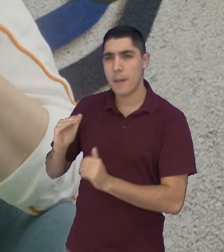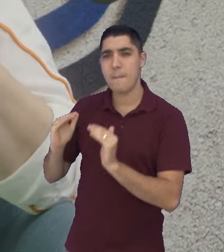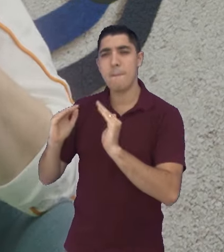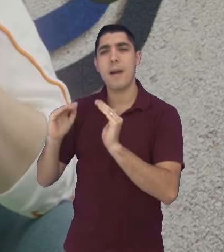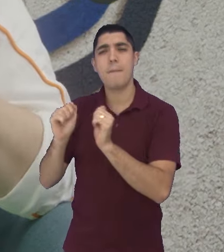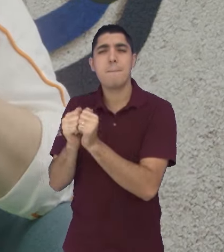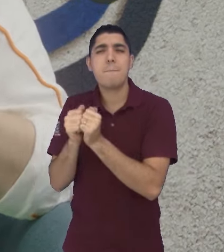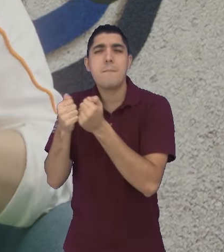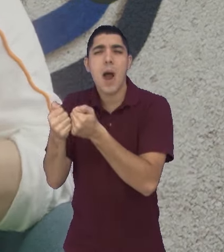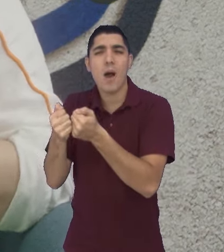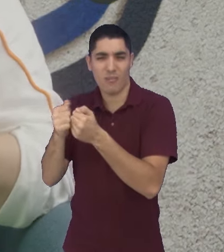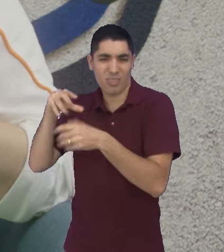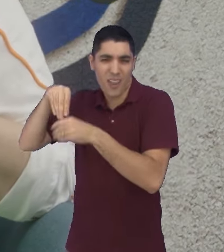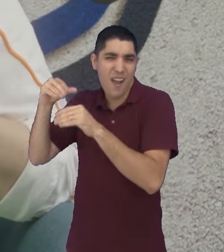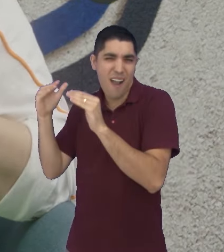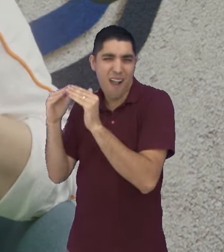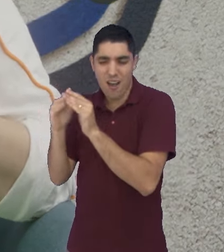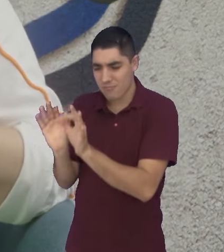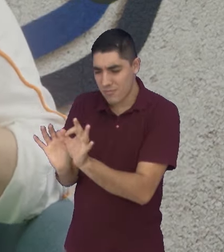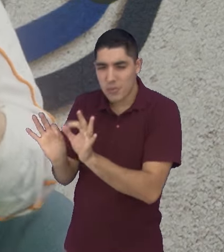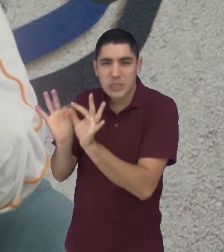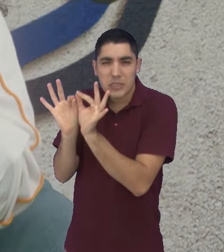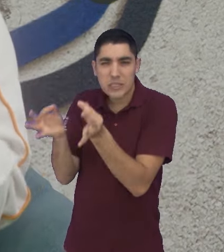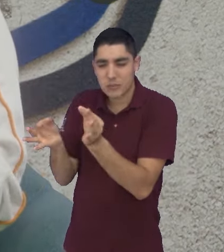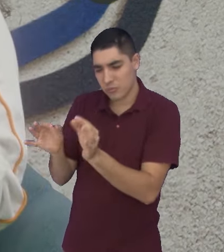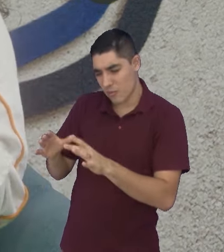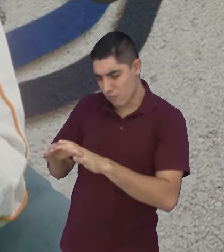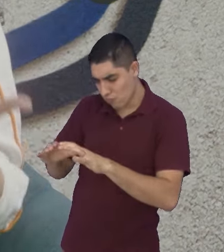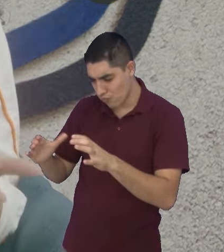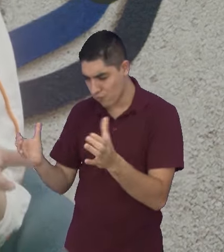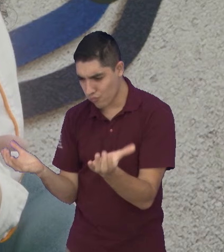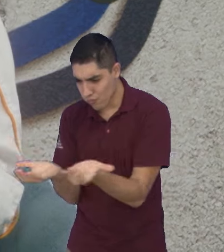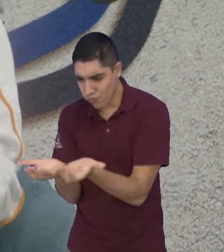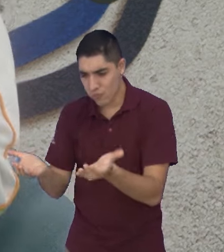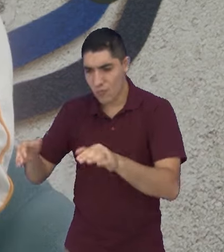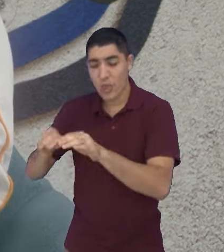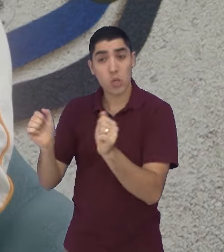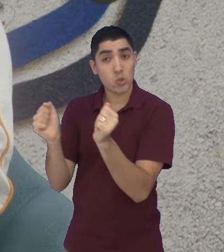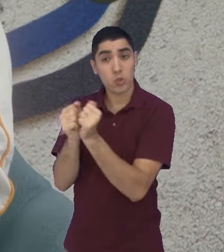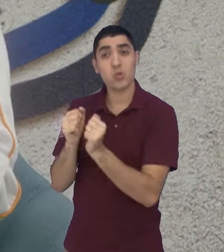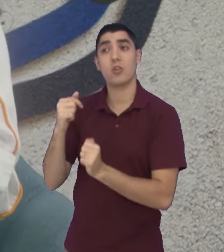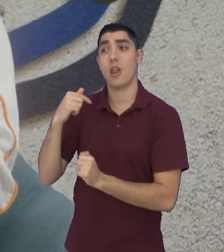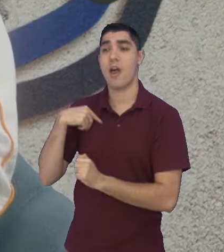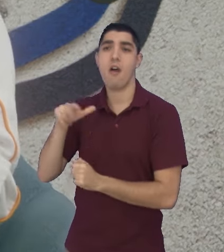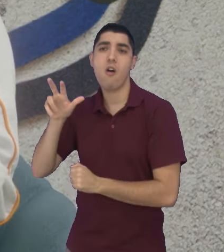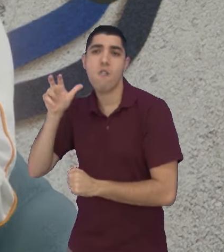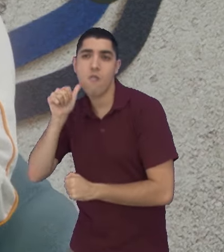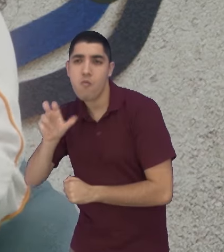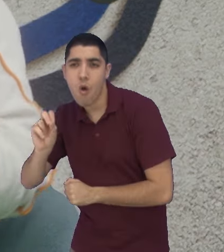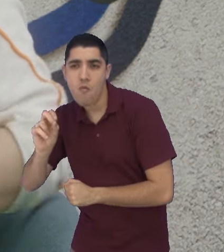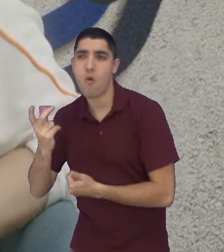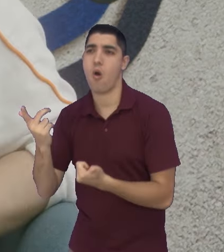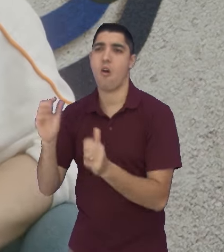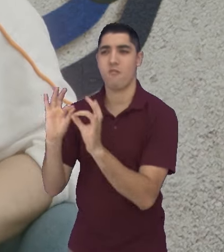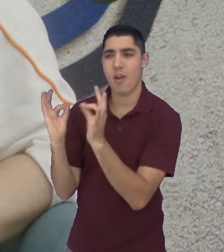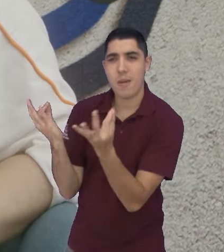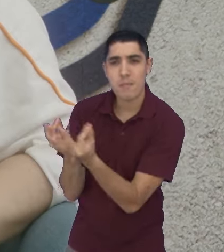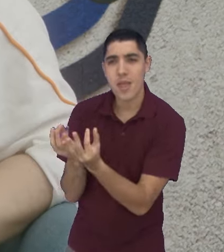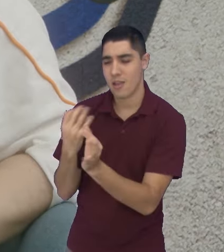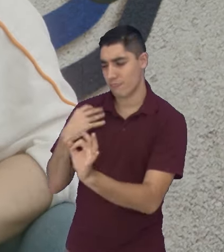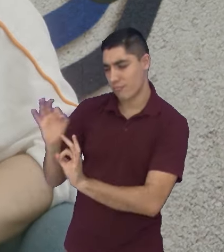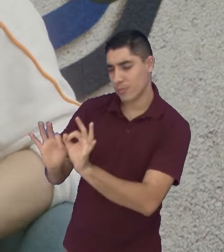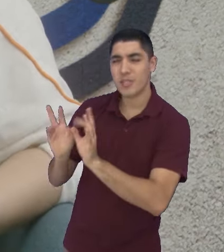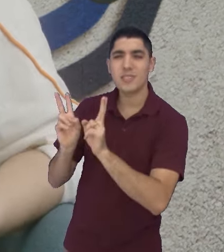casa, e sempre tive esse lado de estar com a avó, com família, esse lado afetivo, né? E